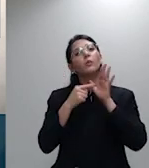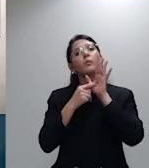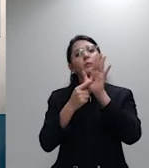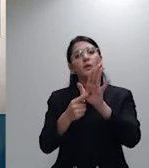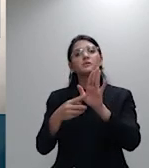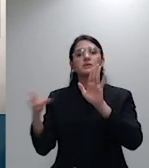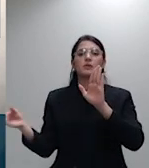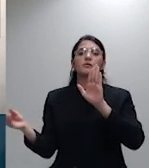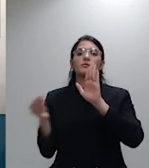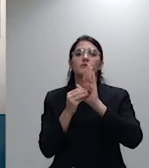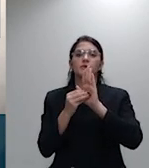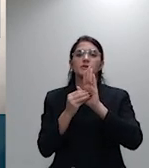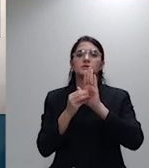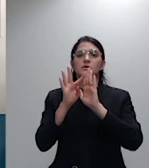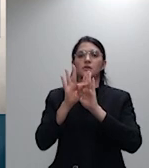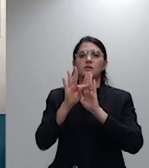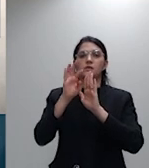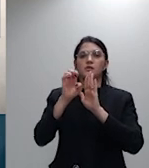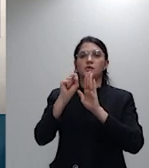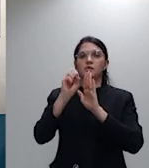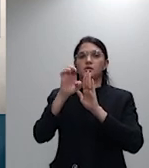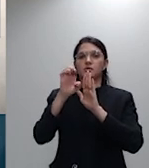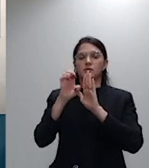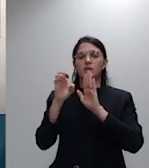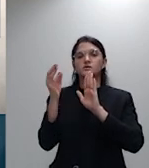teses aqui defendidas muito obrigado